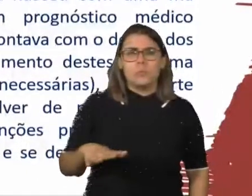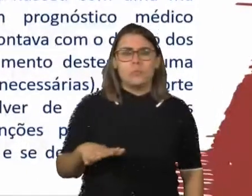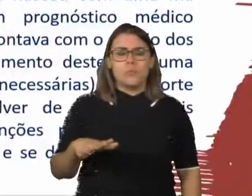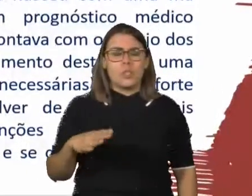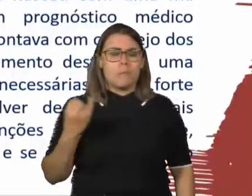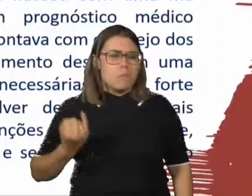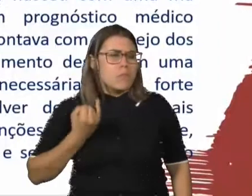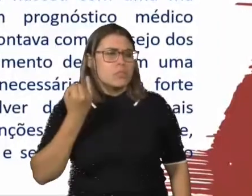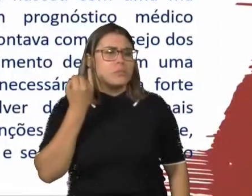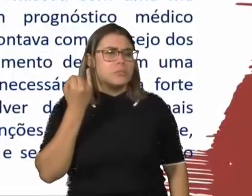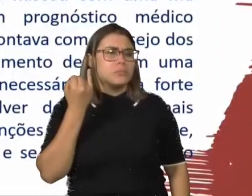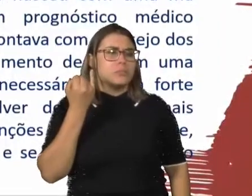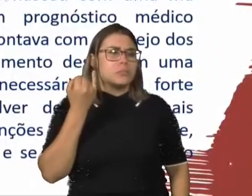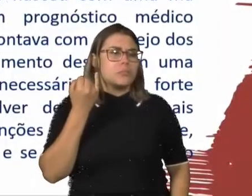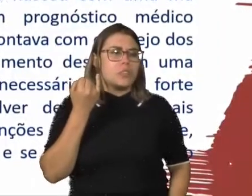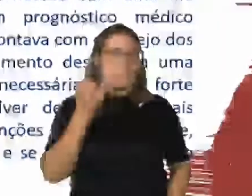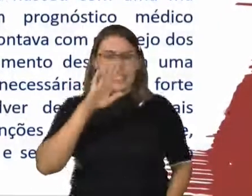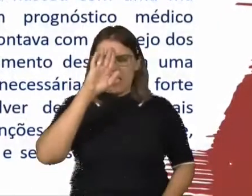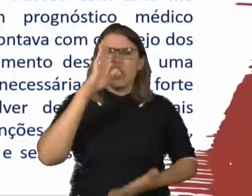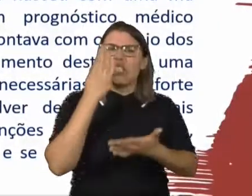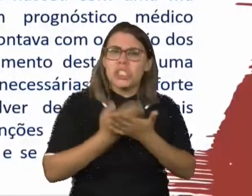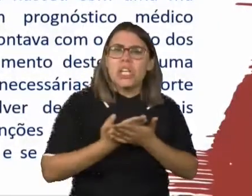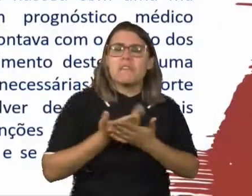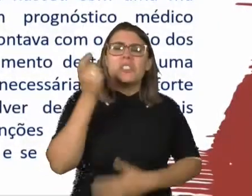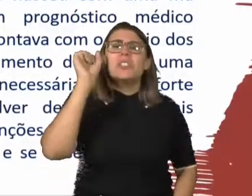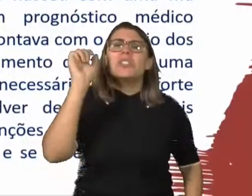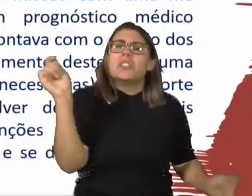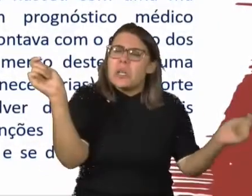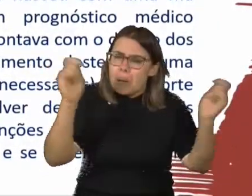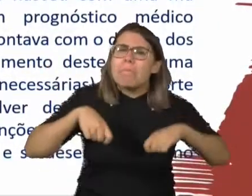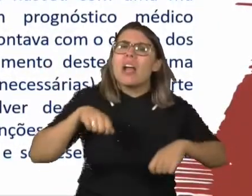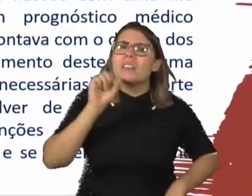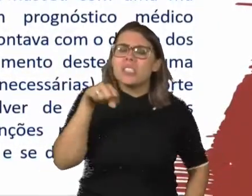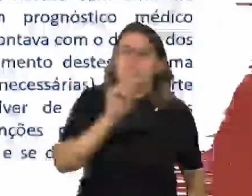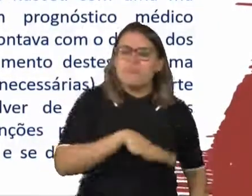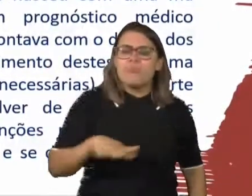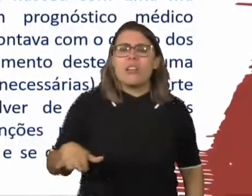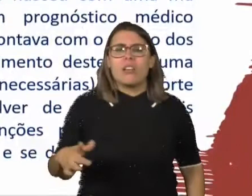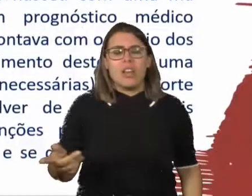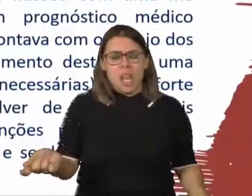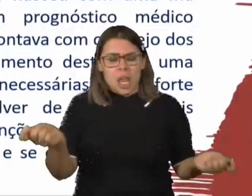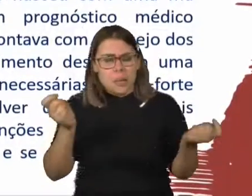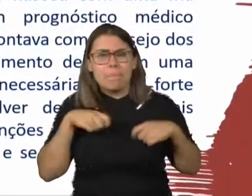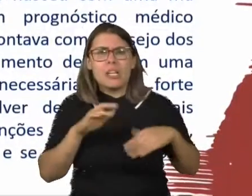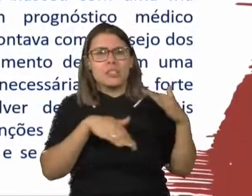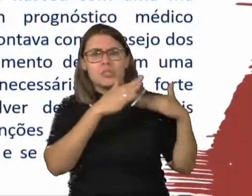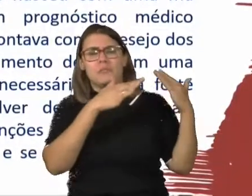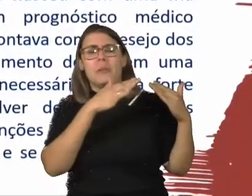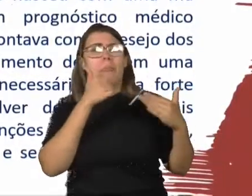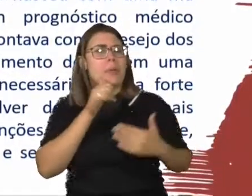necessárias, e a forte crença de que Pedro poderia se desenvolver de maneira mais autônoma, com mais ganhos em suas funções